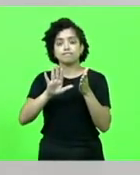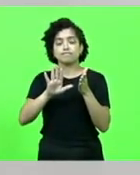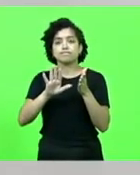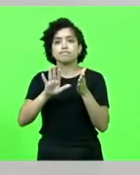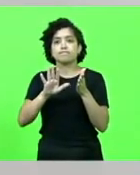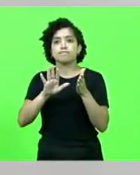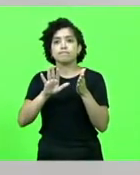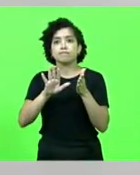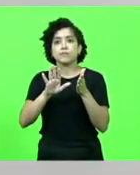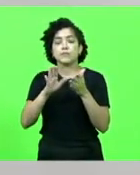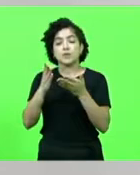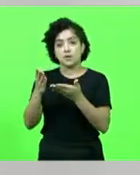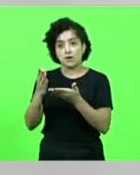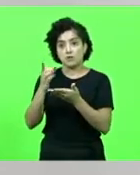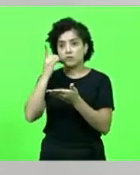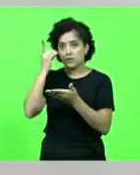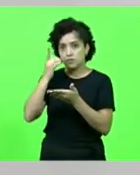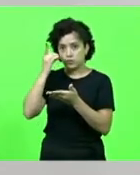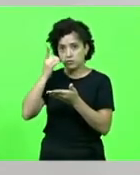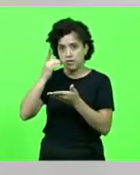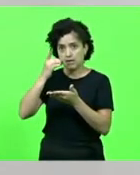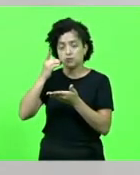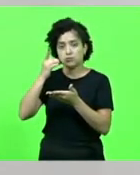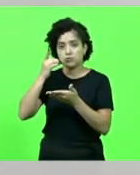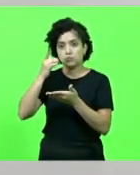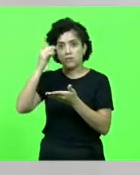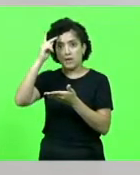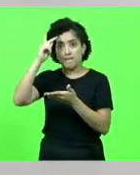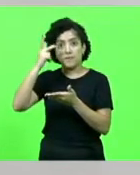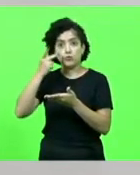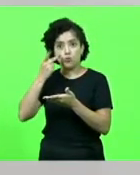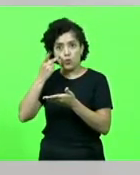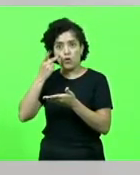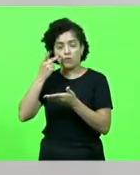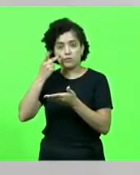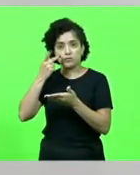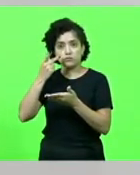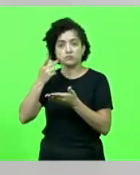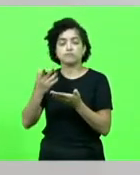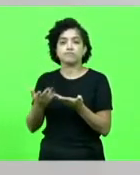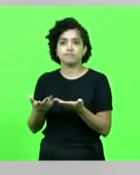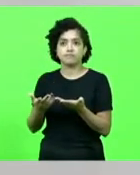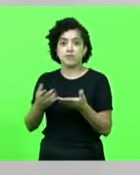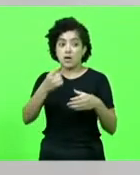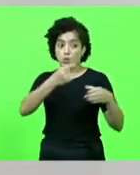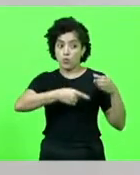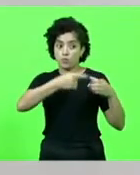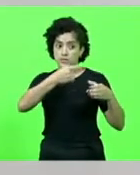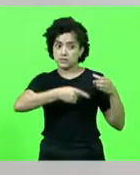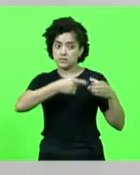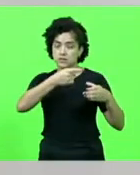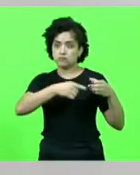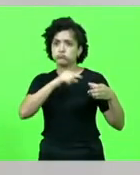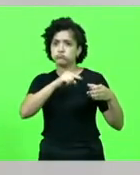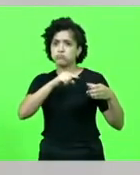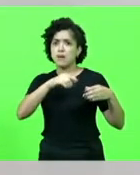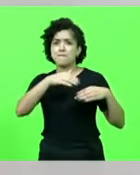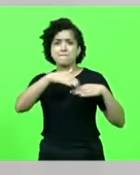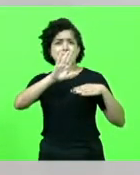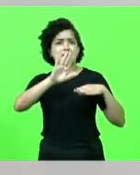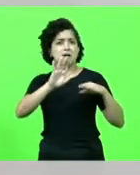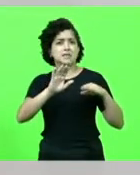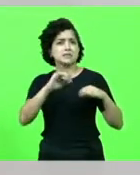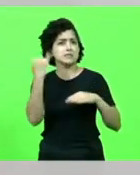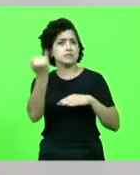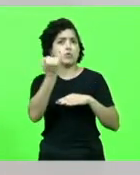Deputado Milton Robos, presidente da Comissão Constituição e Justiça da LESC. A comissão mais importante é a que